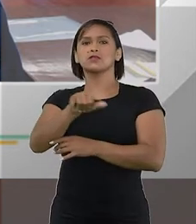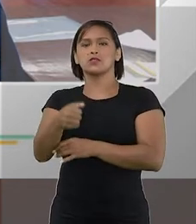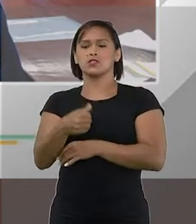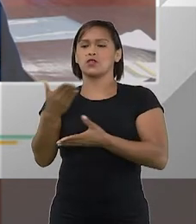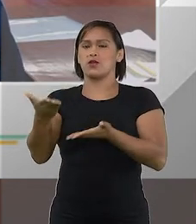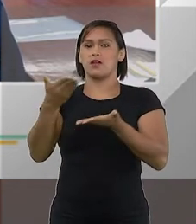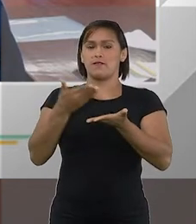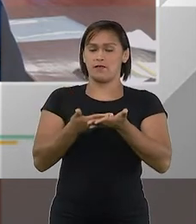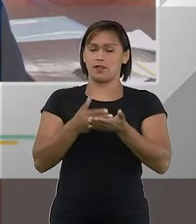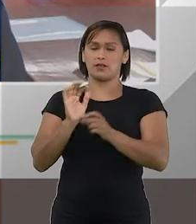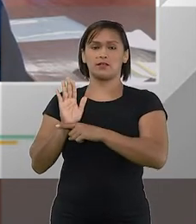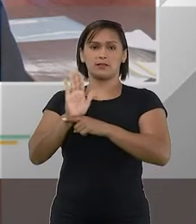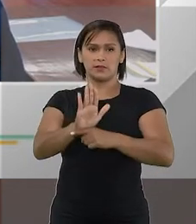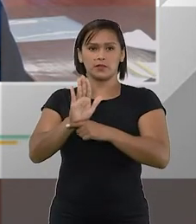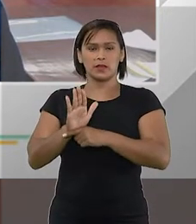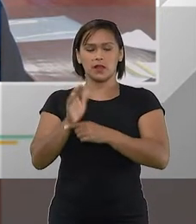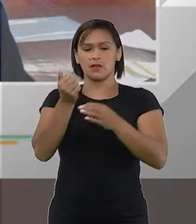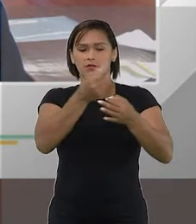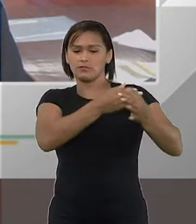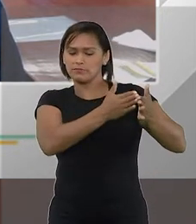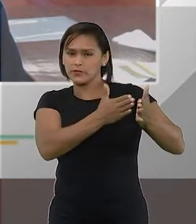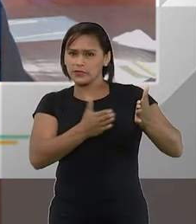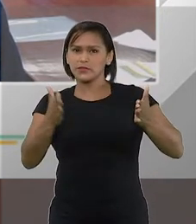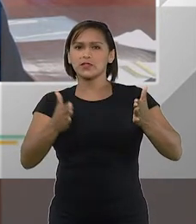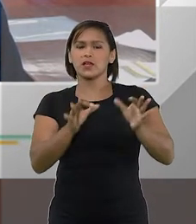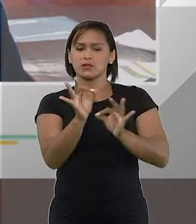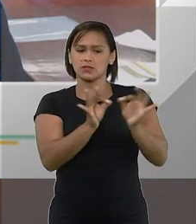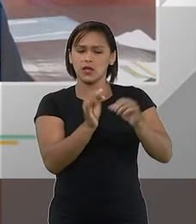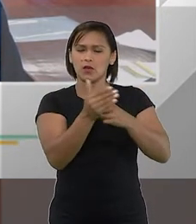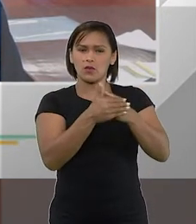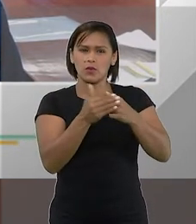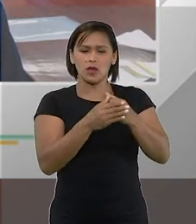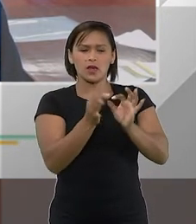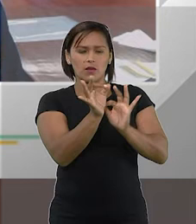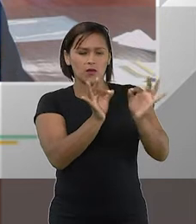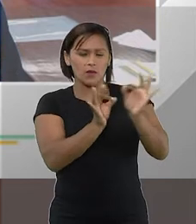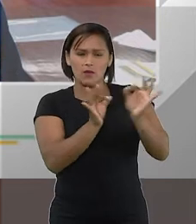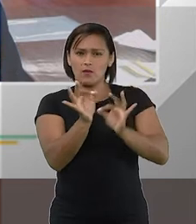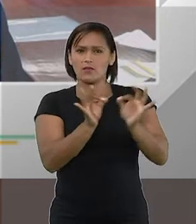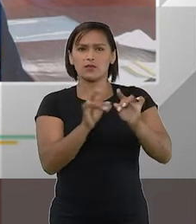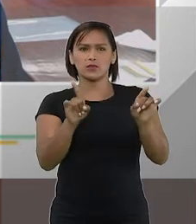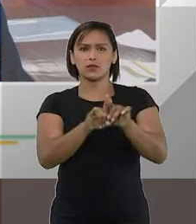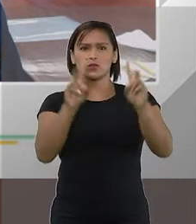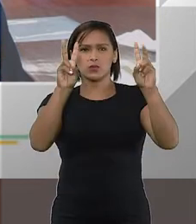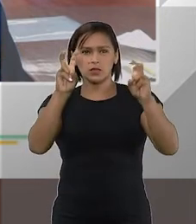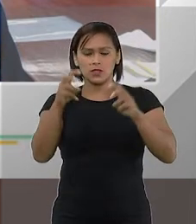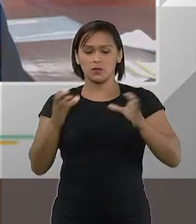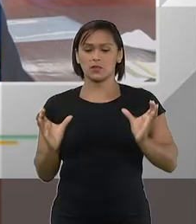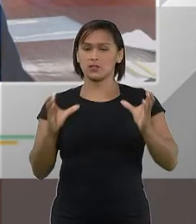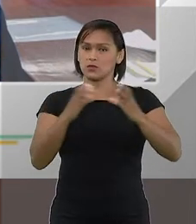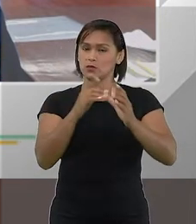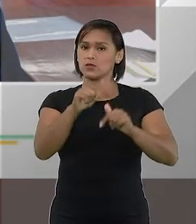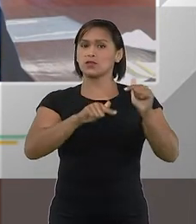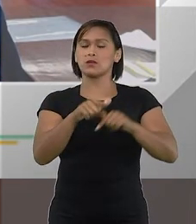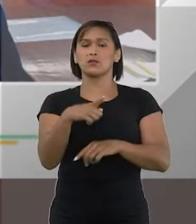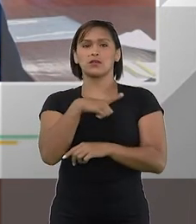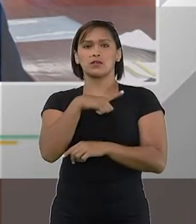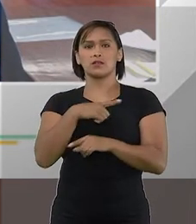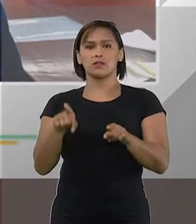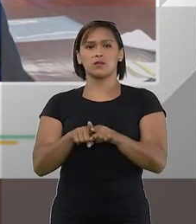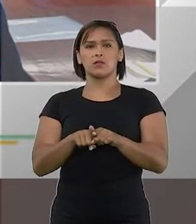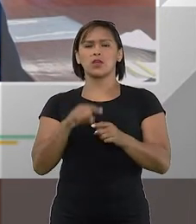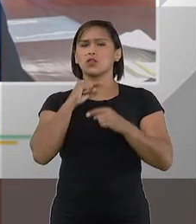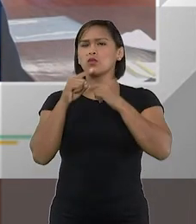de Justiça vem, durante muito tempo, tratando com muito carinho desse tema. E nesse período desse grupo de trabalho que tivemos,